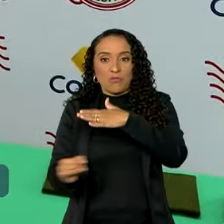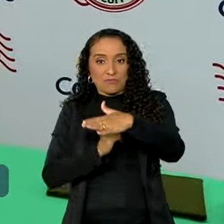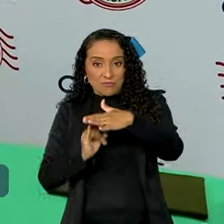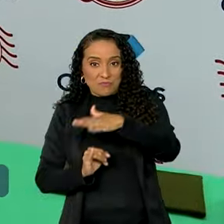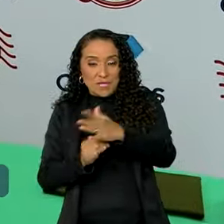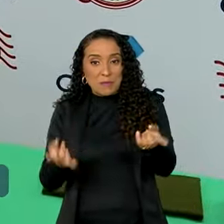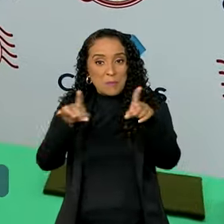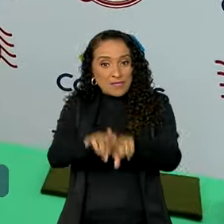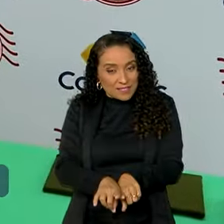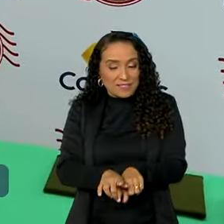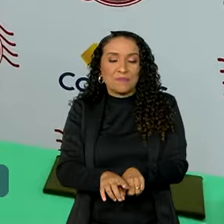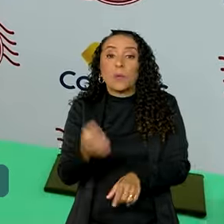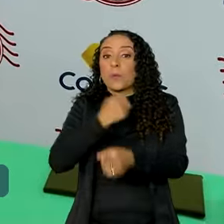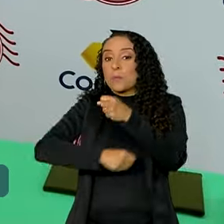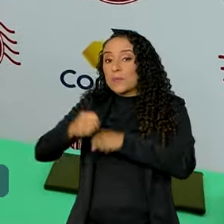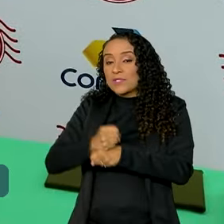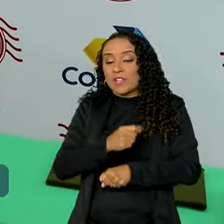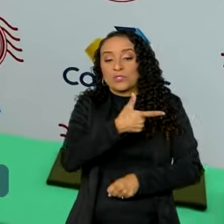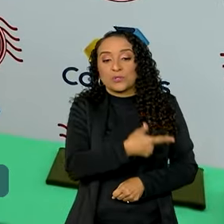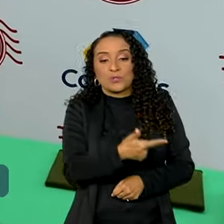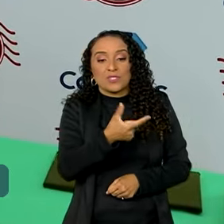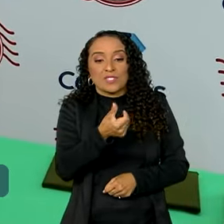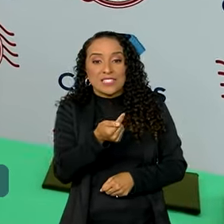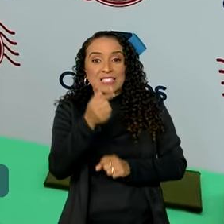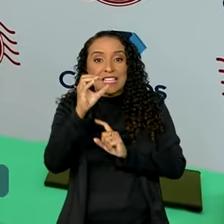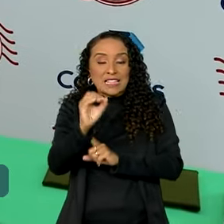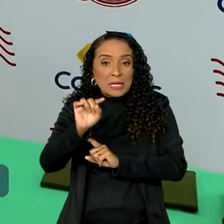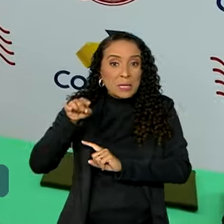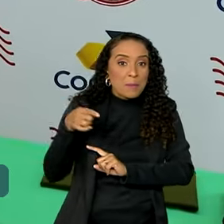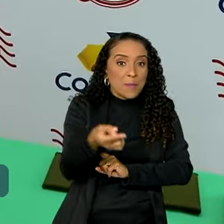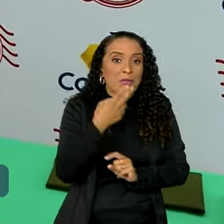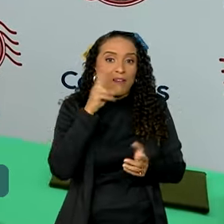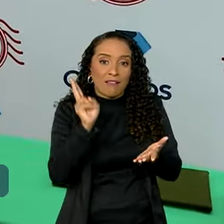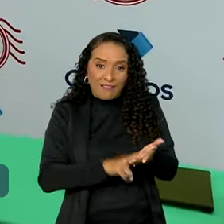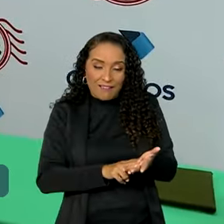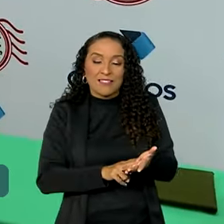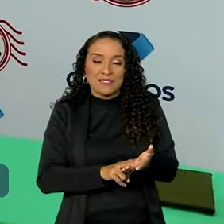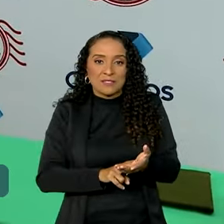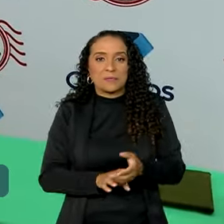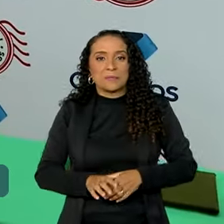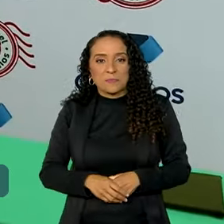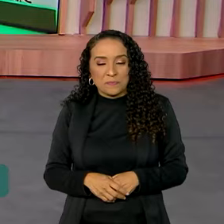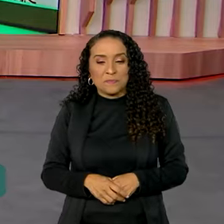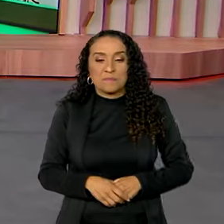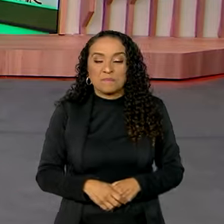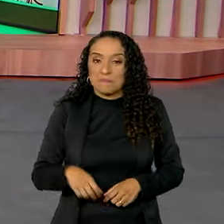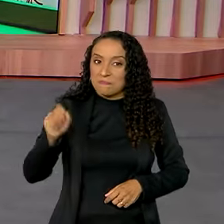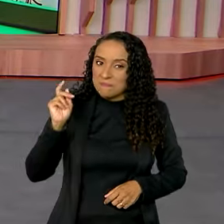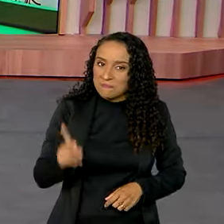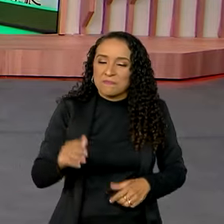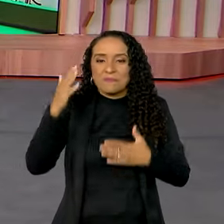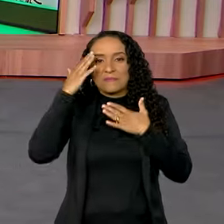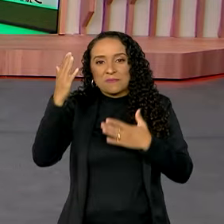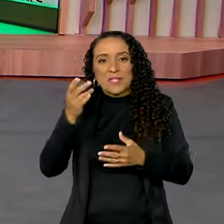parceiras. No ano passado, foram 270 mil cartinhas contempladas. Vanessa. Ok, Dimas.